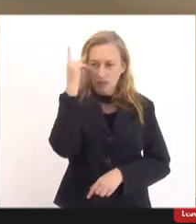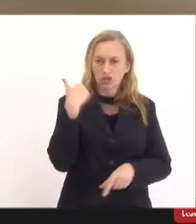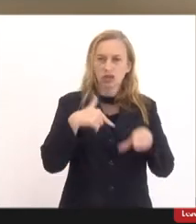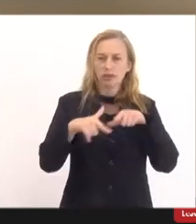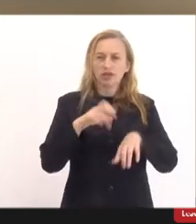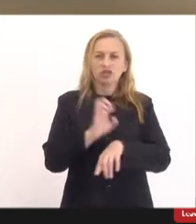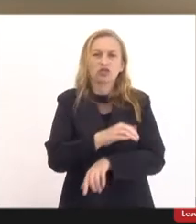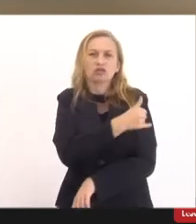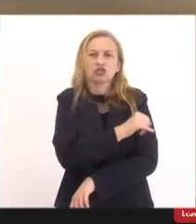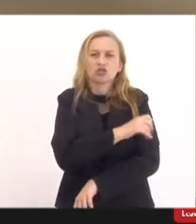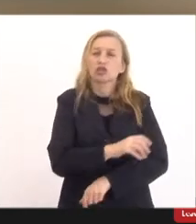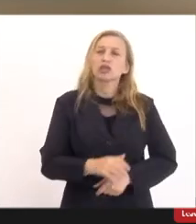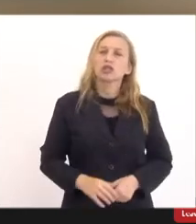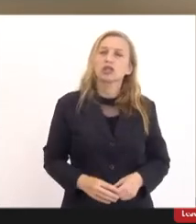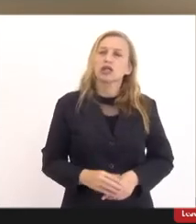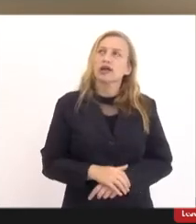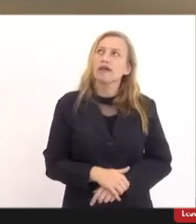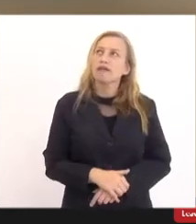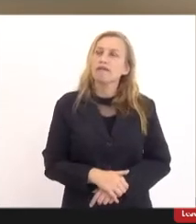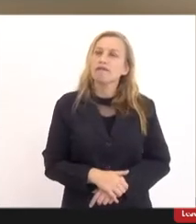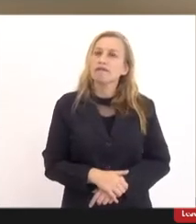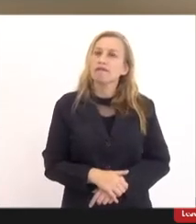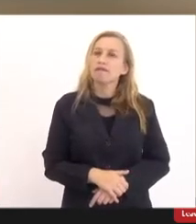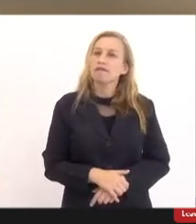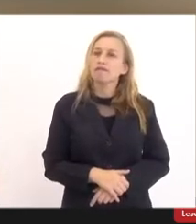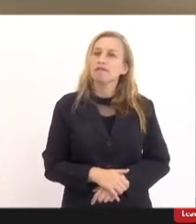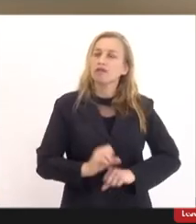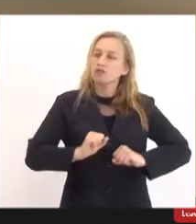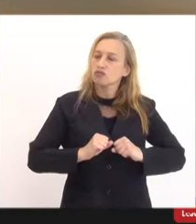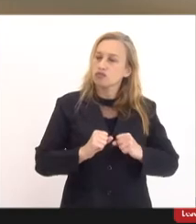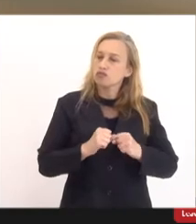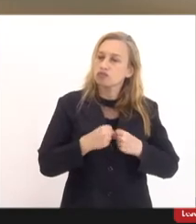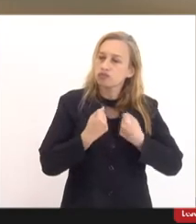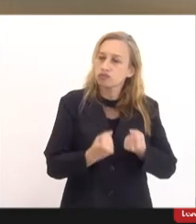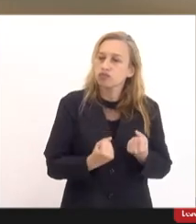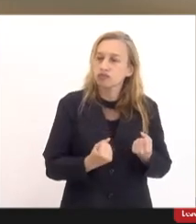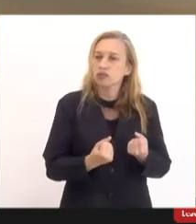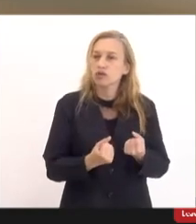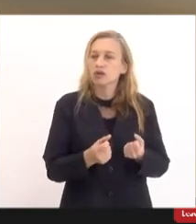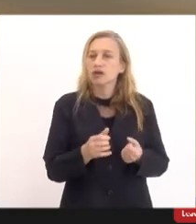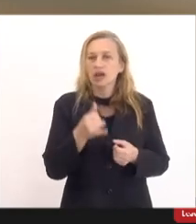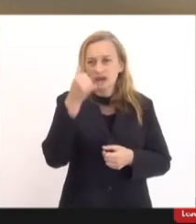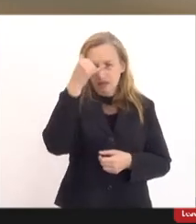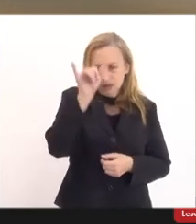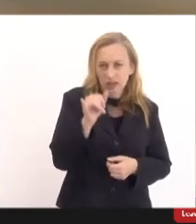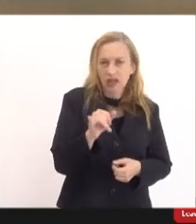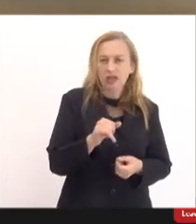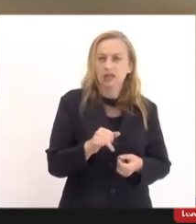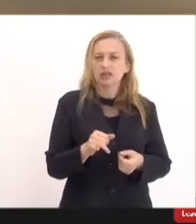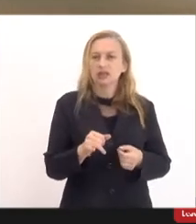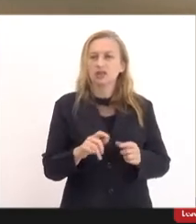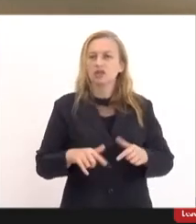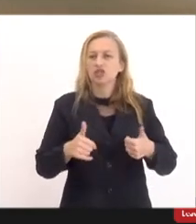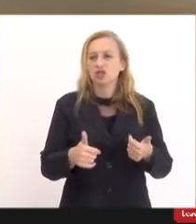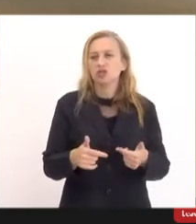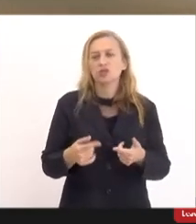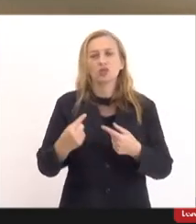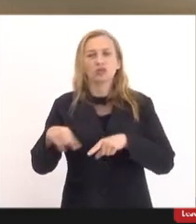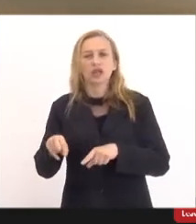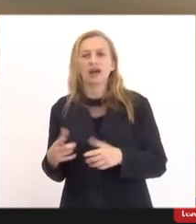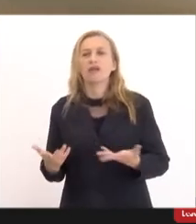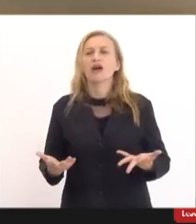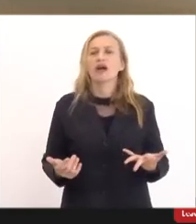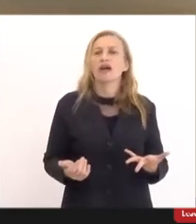e nós tentamos para evitar que haja posicionamentos muito diversos e